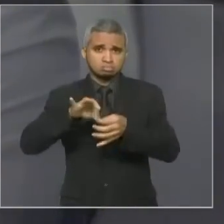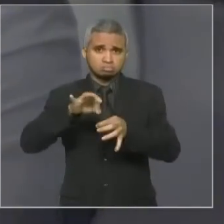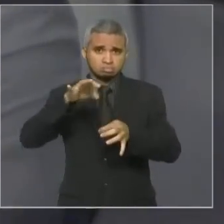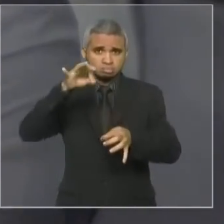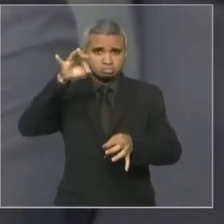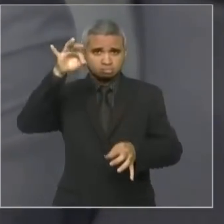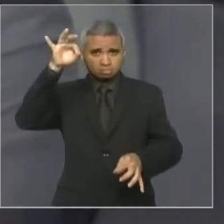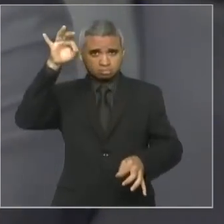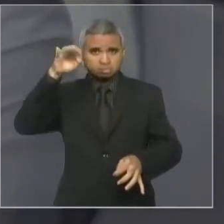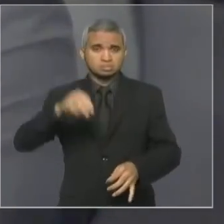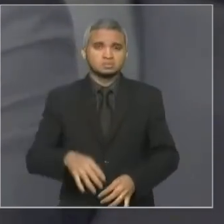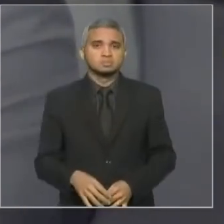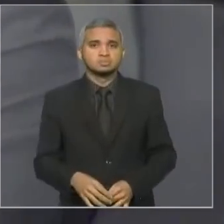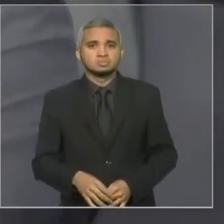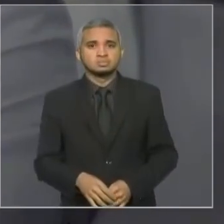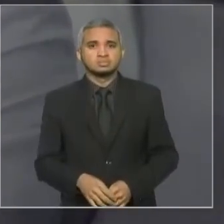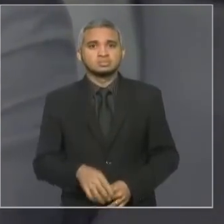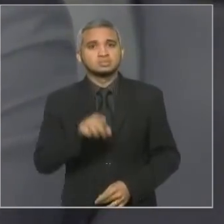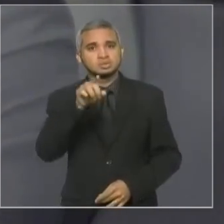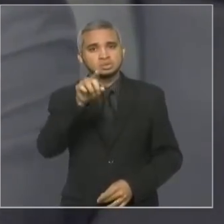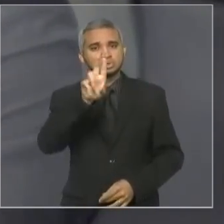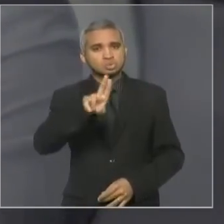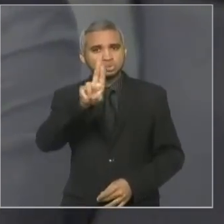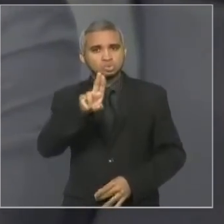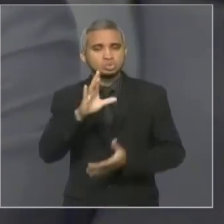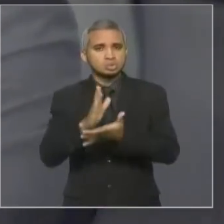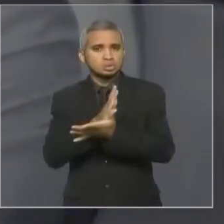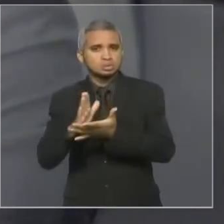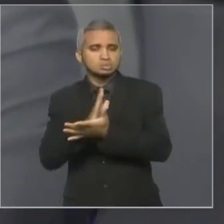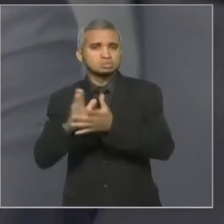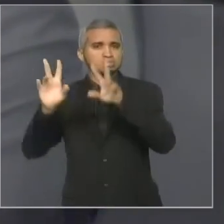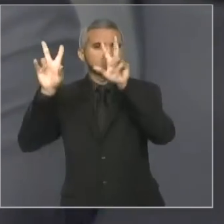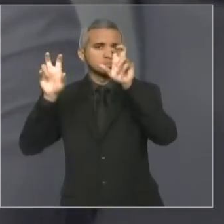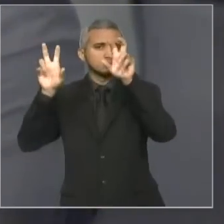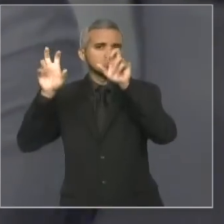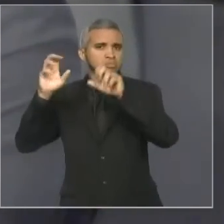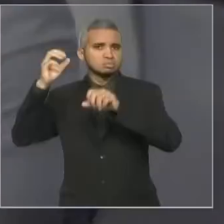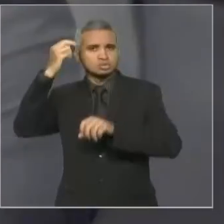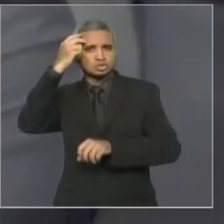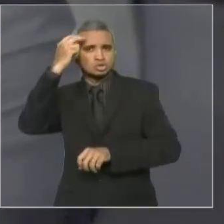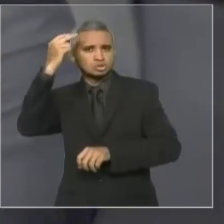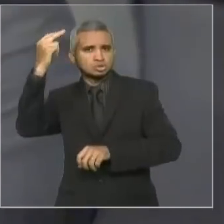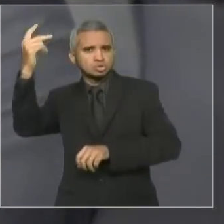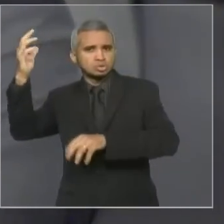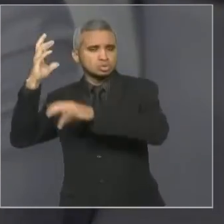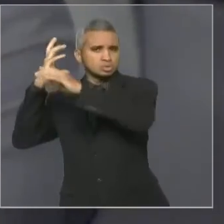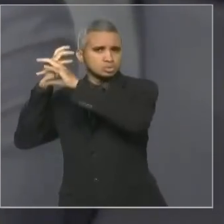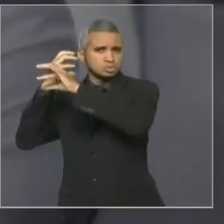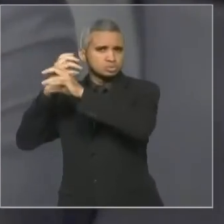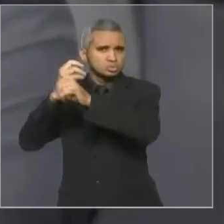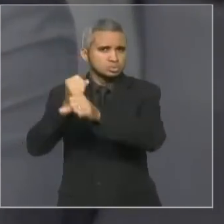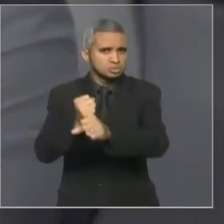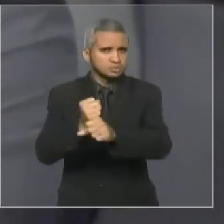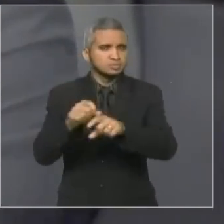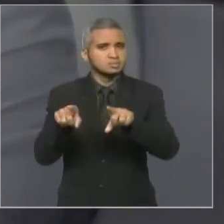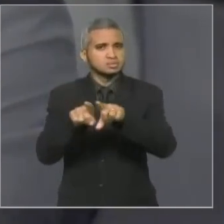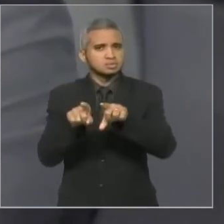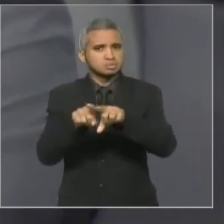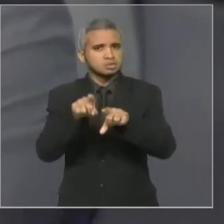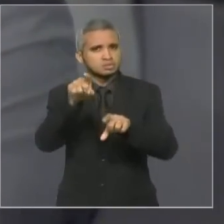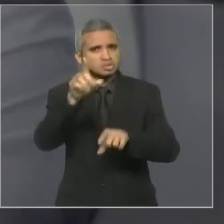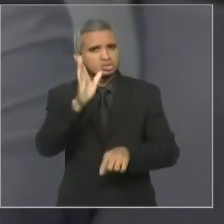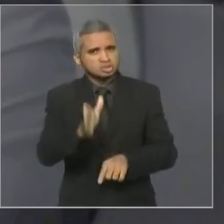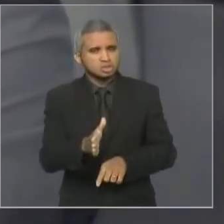fundamentos históricos e também de experiência, como deputado já no seu quarto, saindo para o quinto